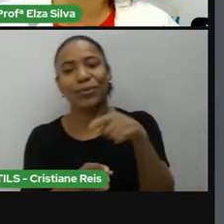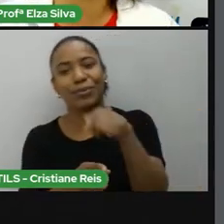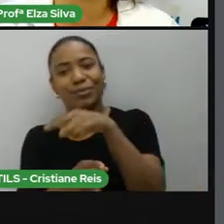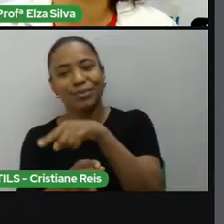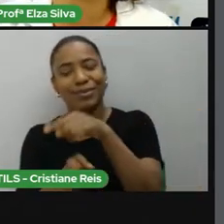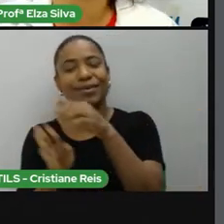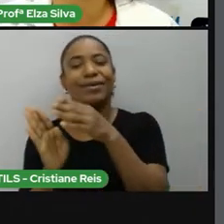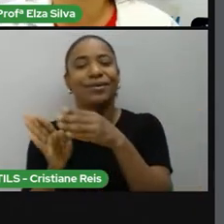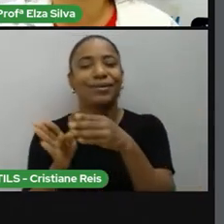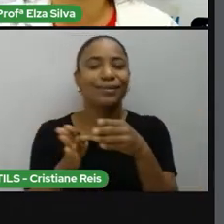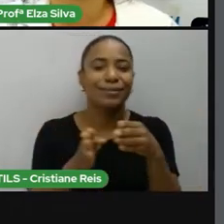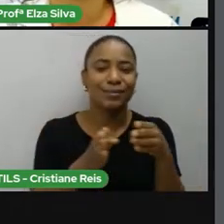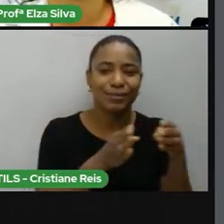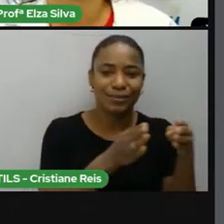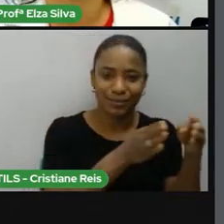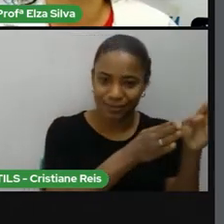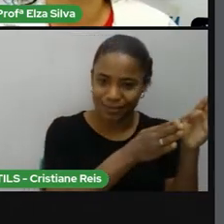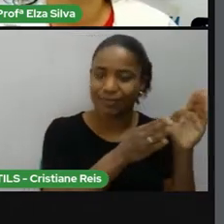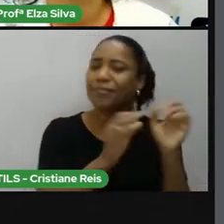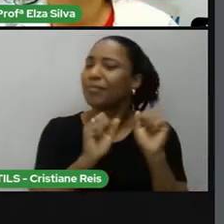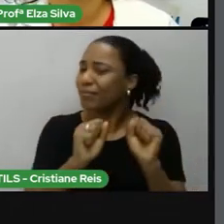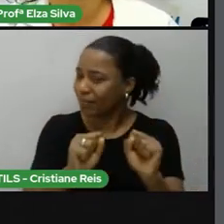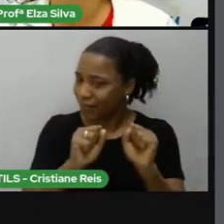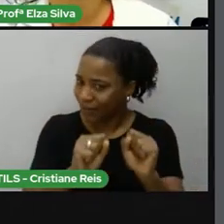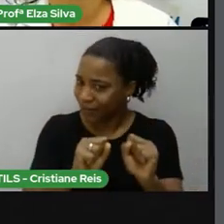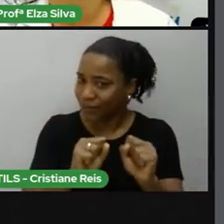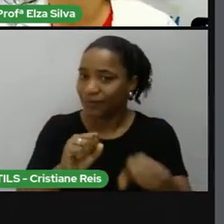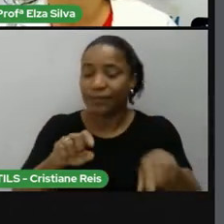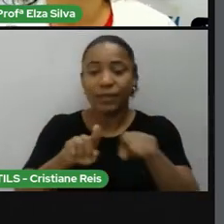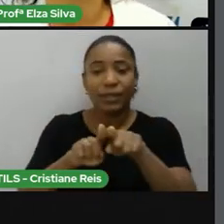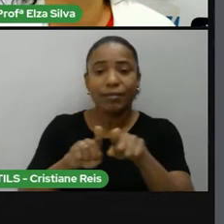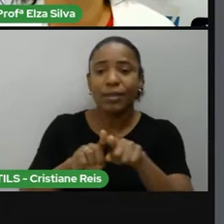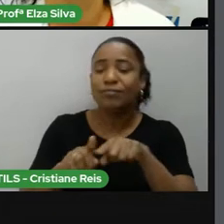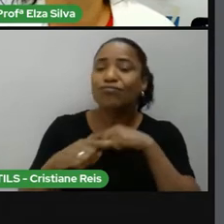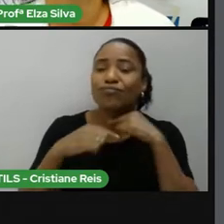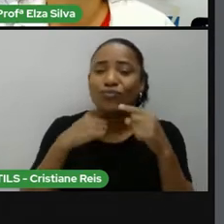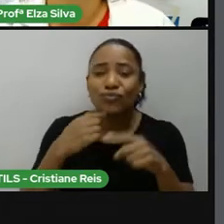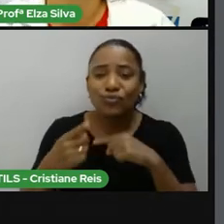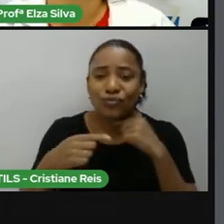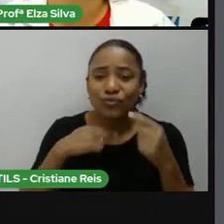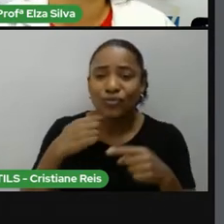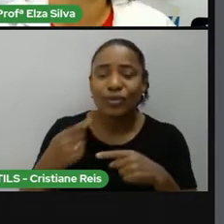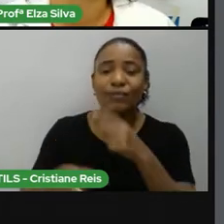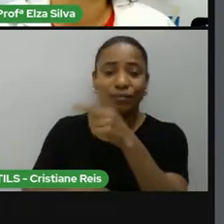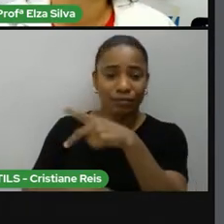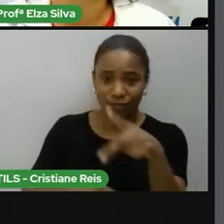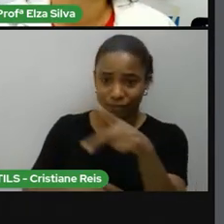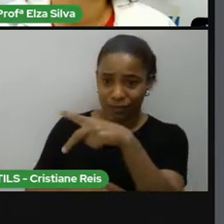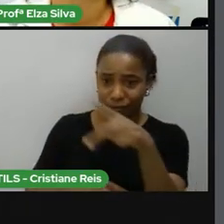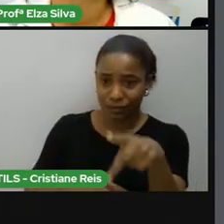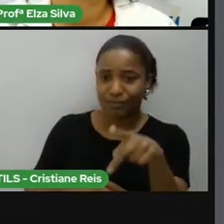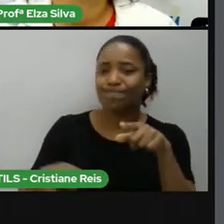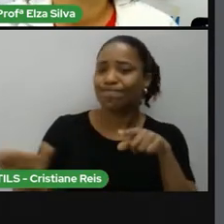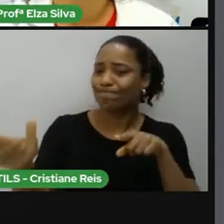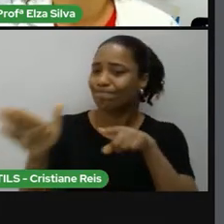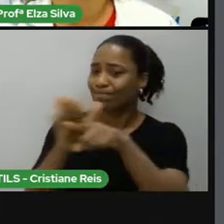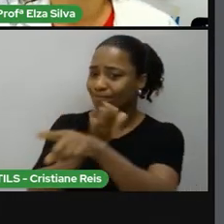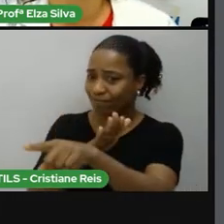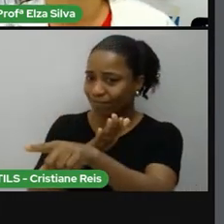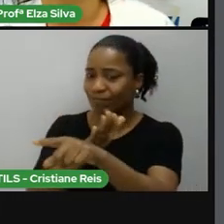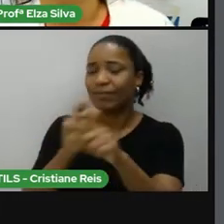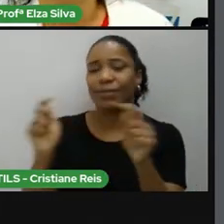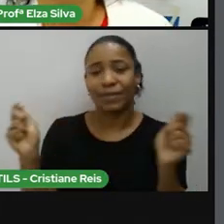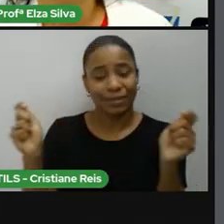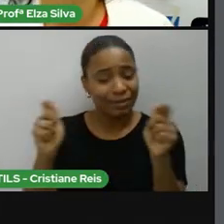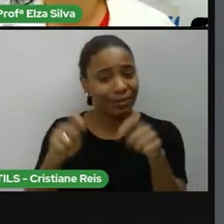ao seu professor da escola onde você estuda a respeito das dúvidas que surgirem. Ajudar